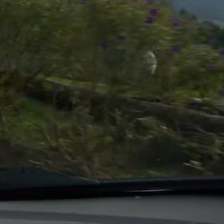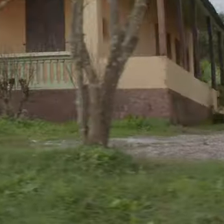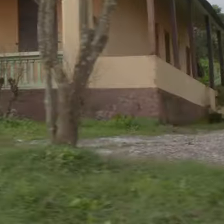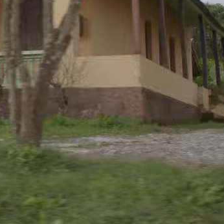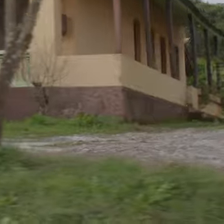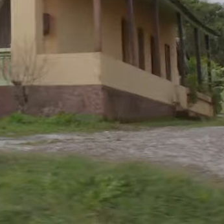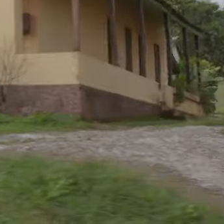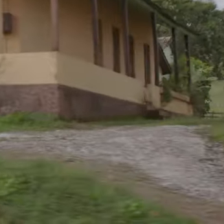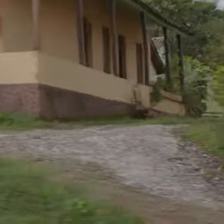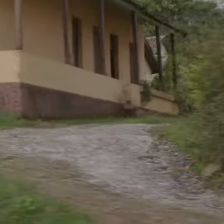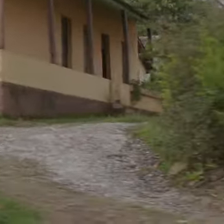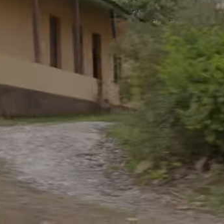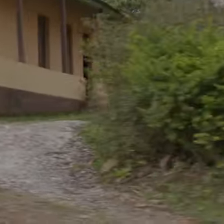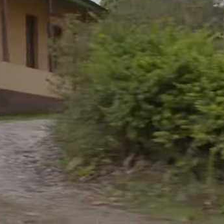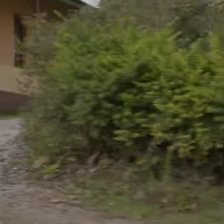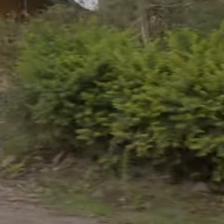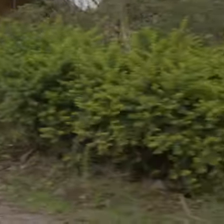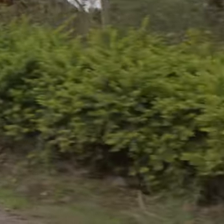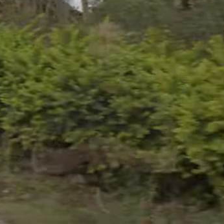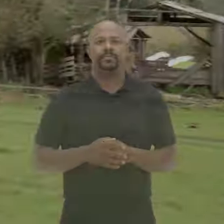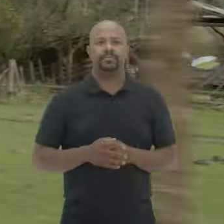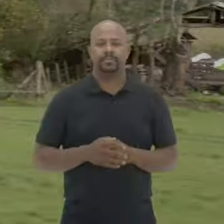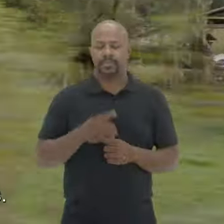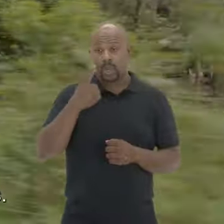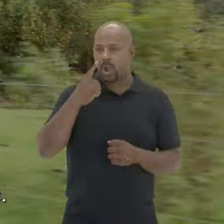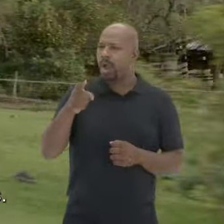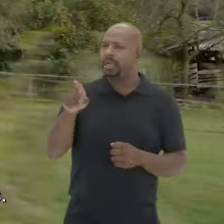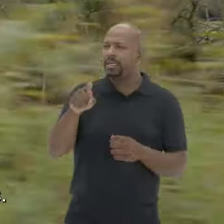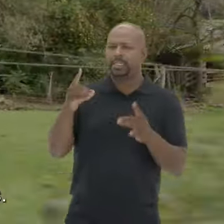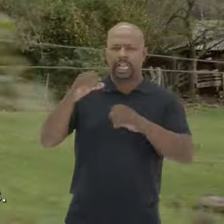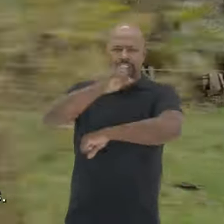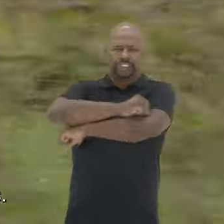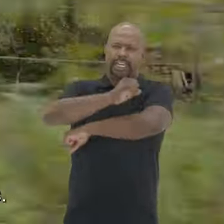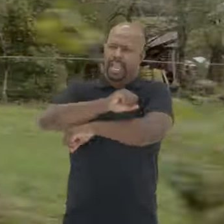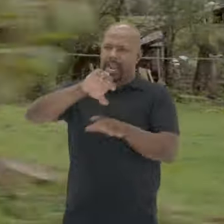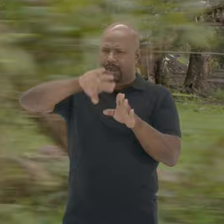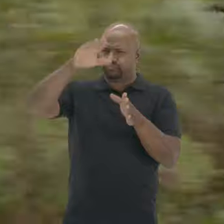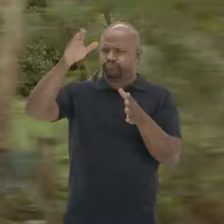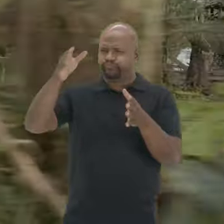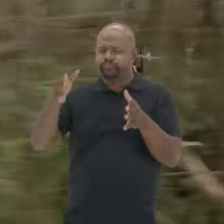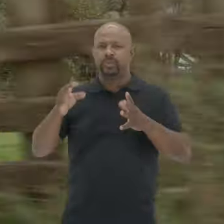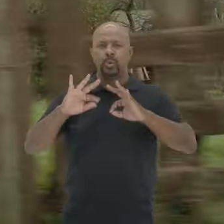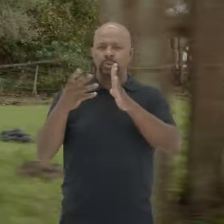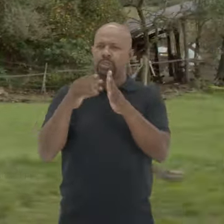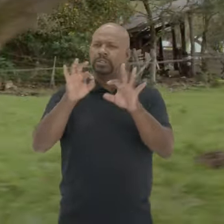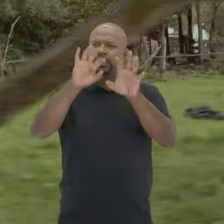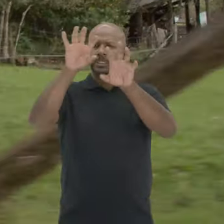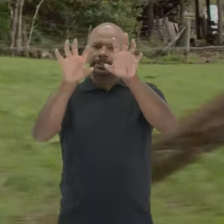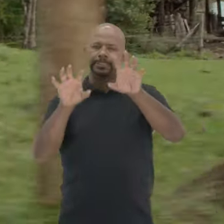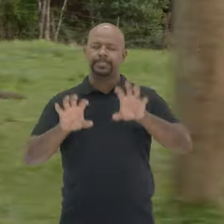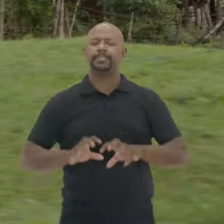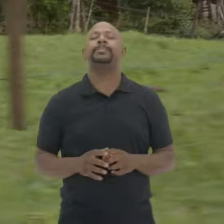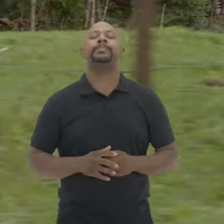montanhas e céu nublado Andam por uma estrada de chão e passam por casas antigas Olha aí o detalhe da janela É, a janela com todo o